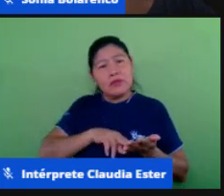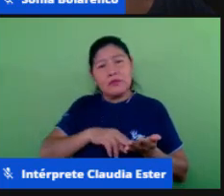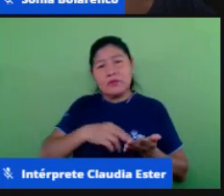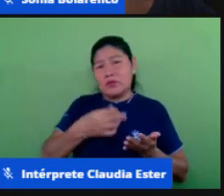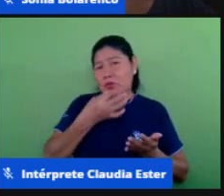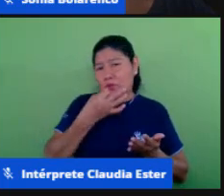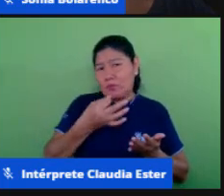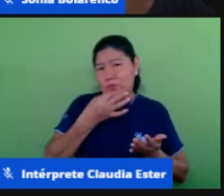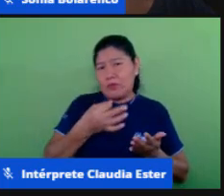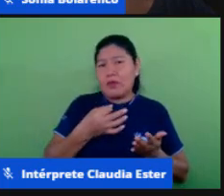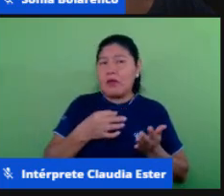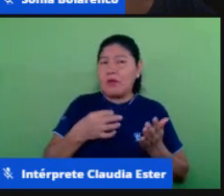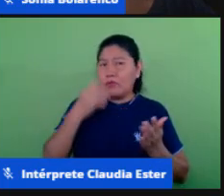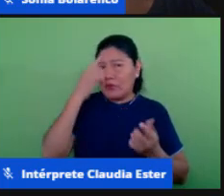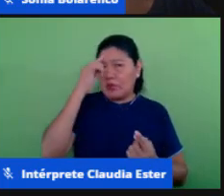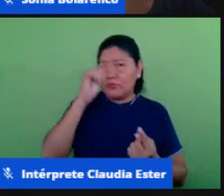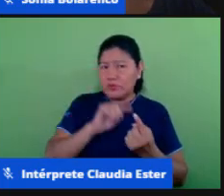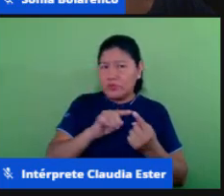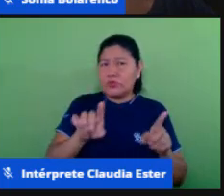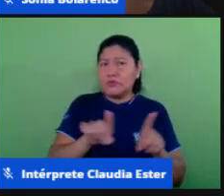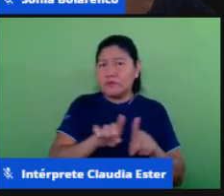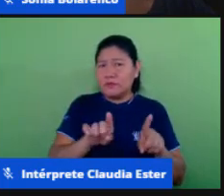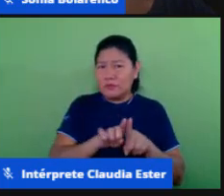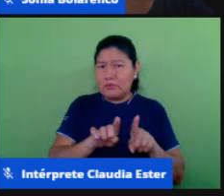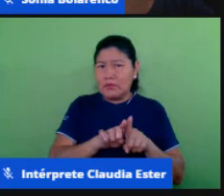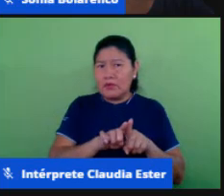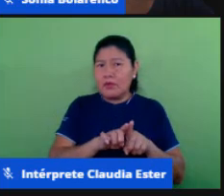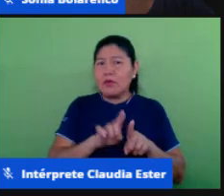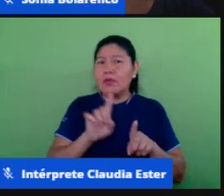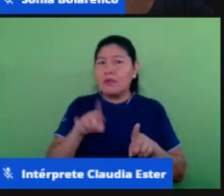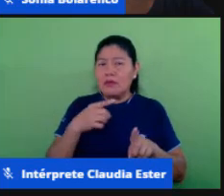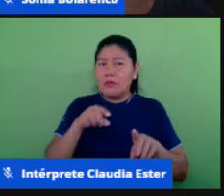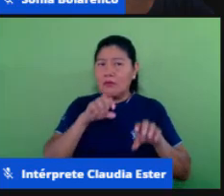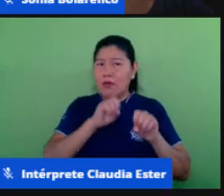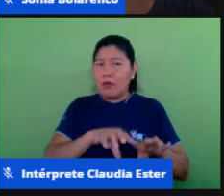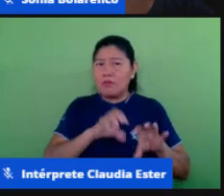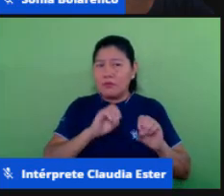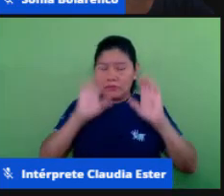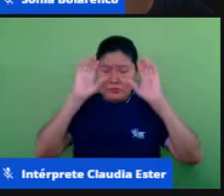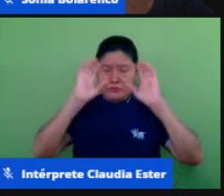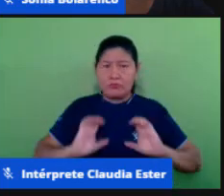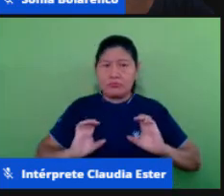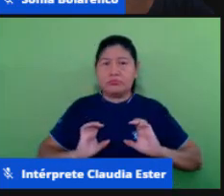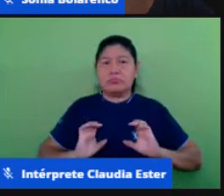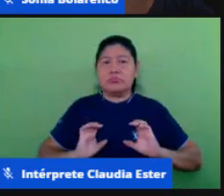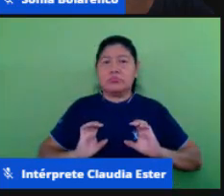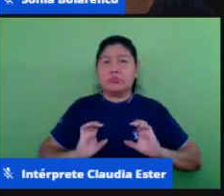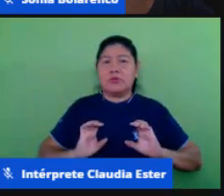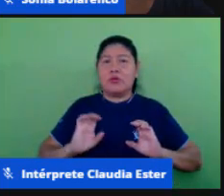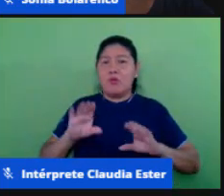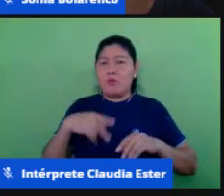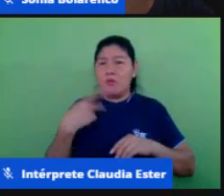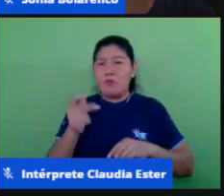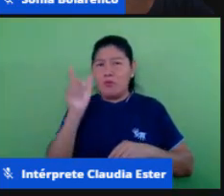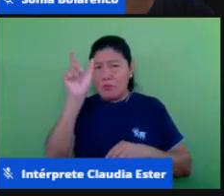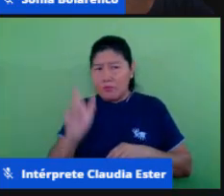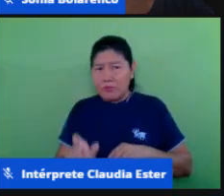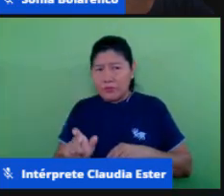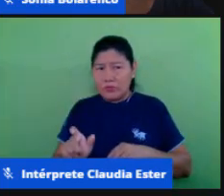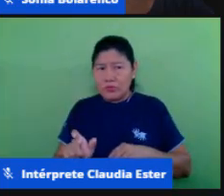1996 né uma educação cidadã uma educação que forme cidadão uma educação